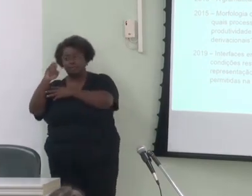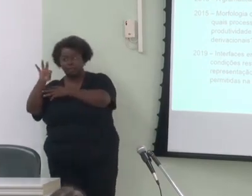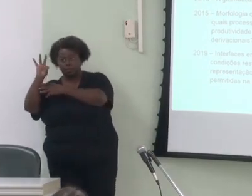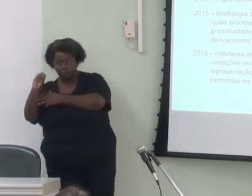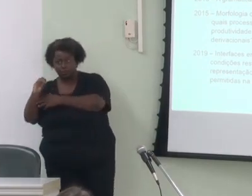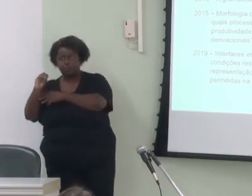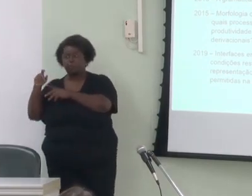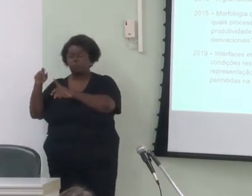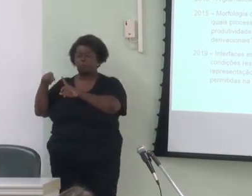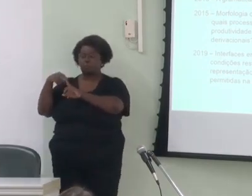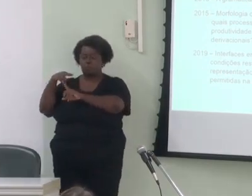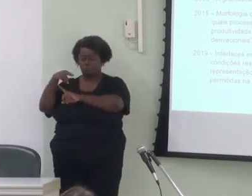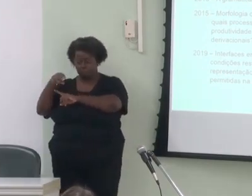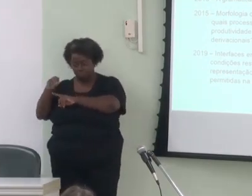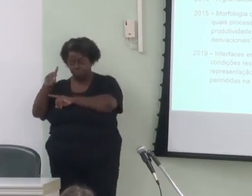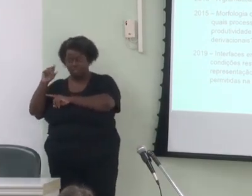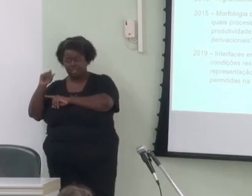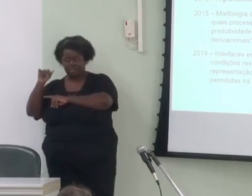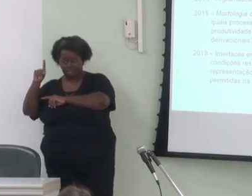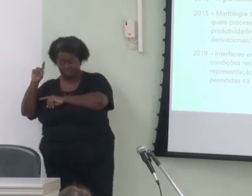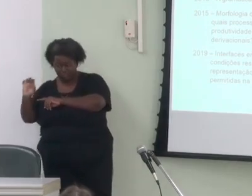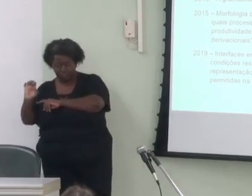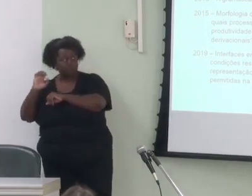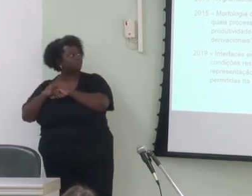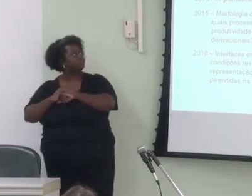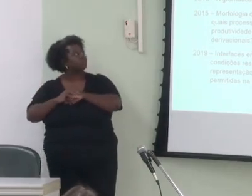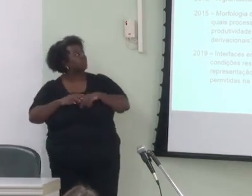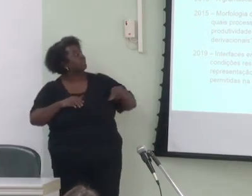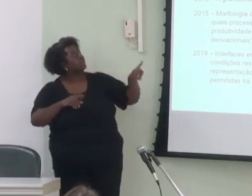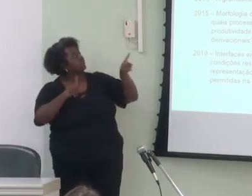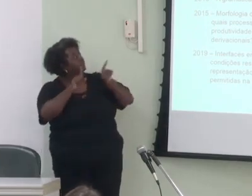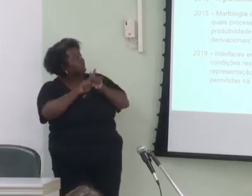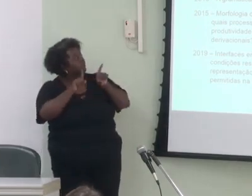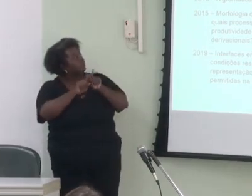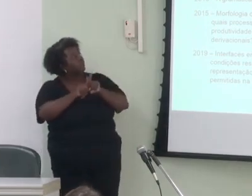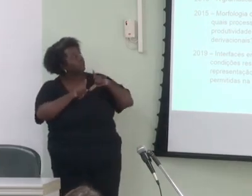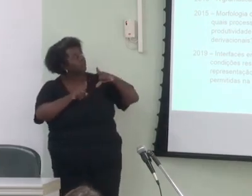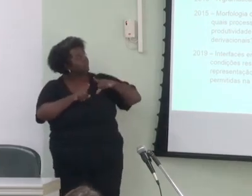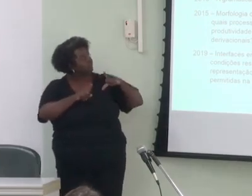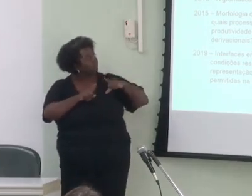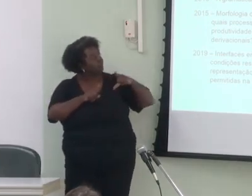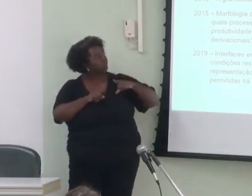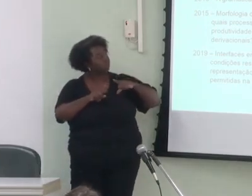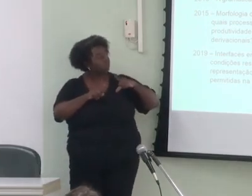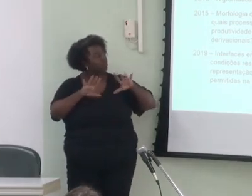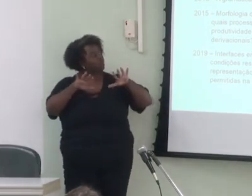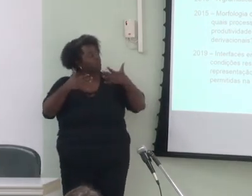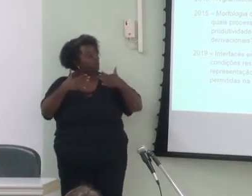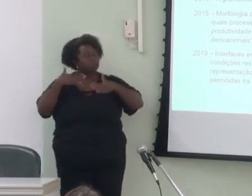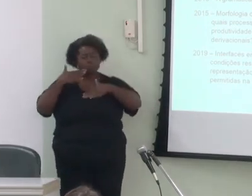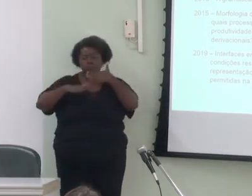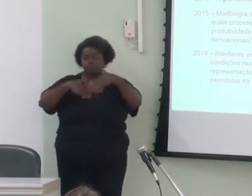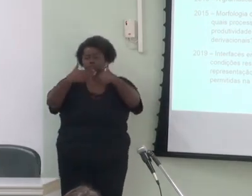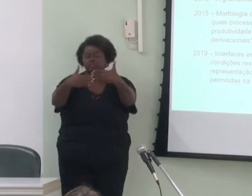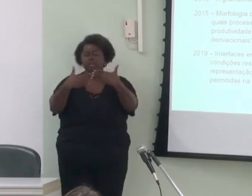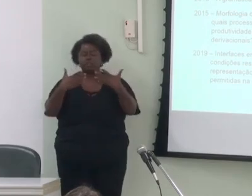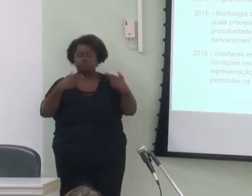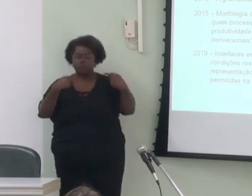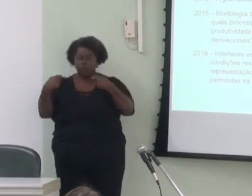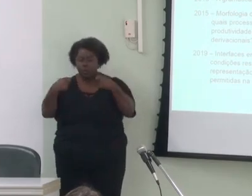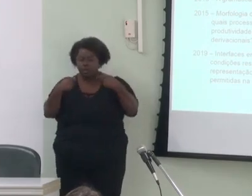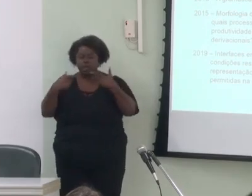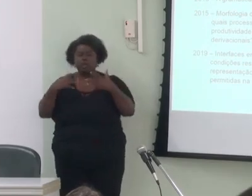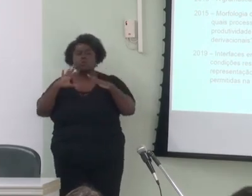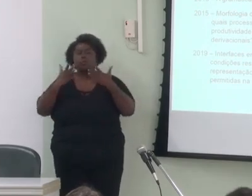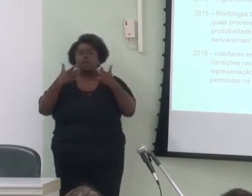morfologia derivacional, a competição e produtividade na morfologia, quais são os processos concorrentes, quais são